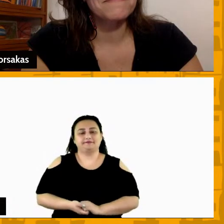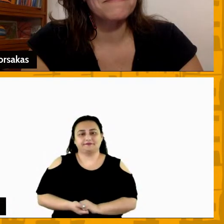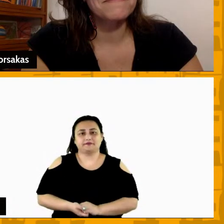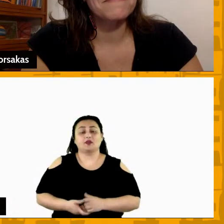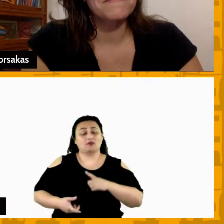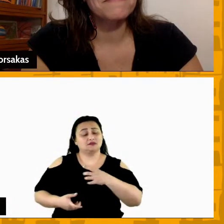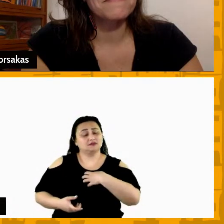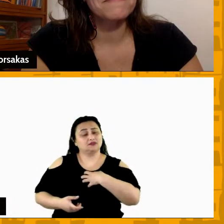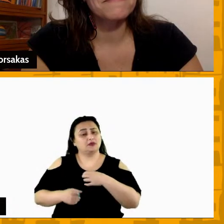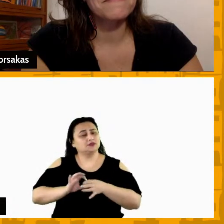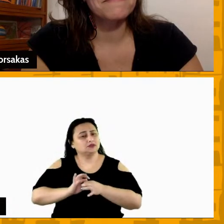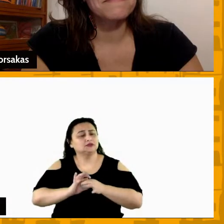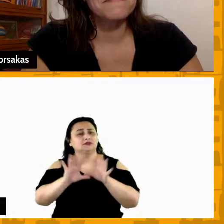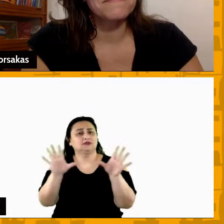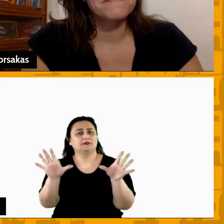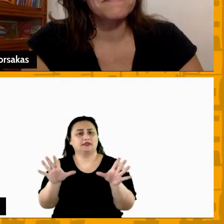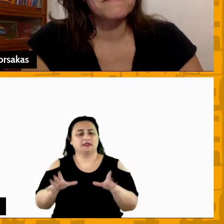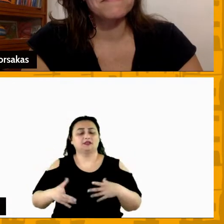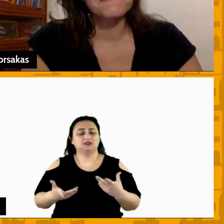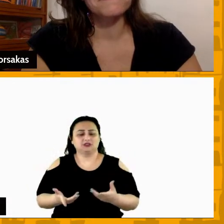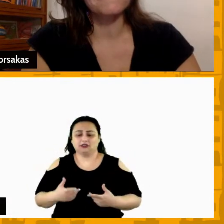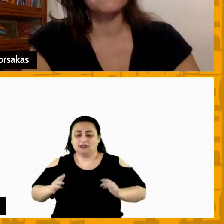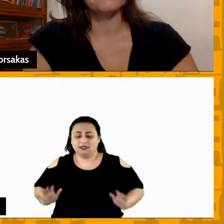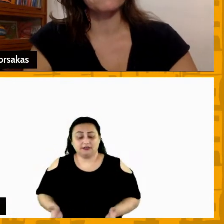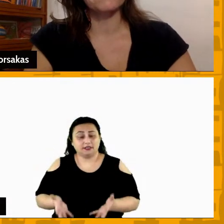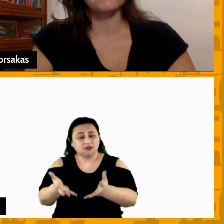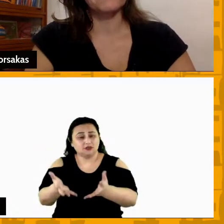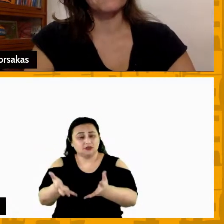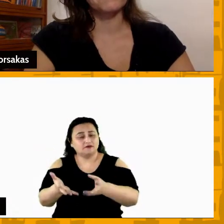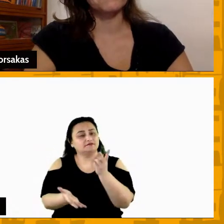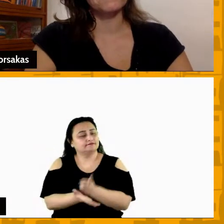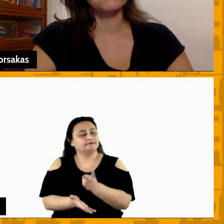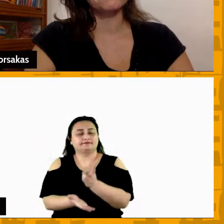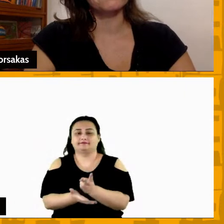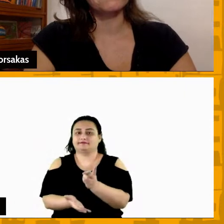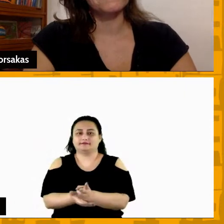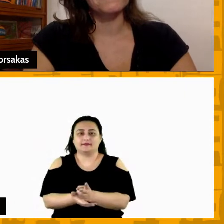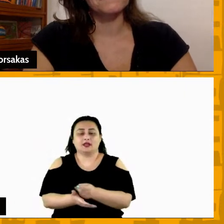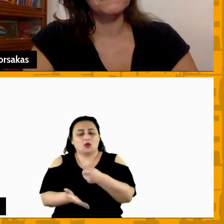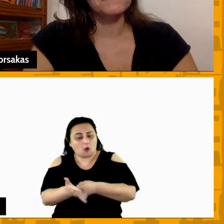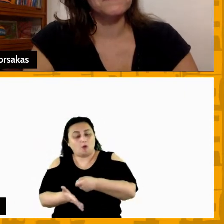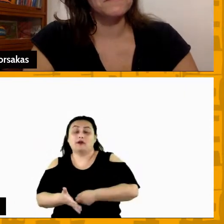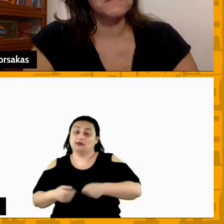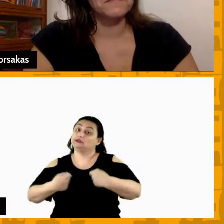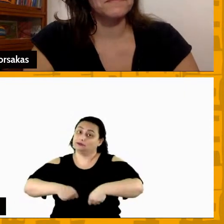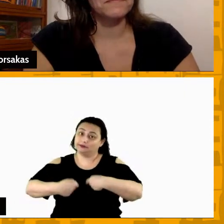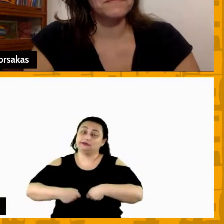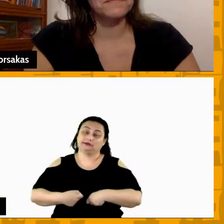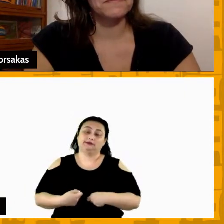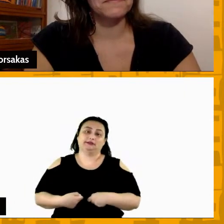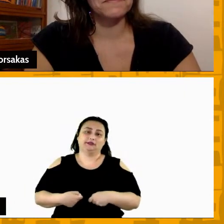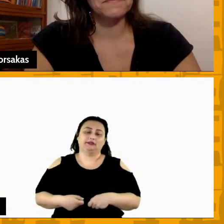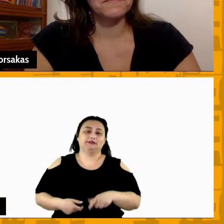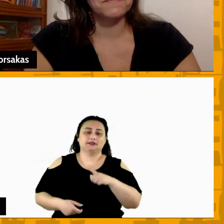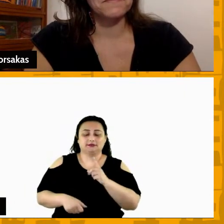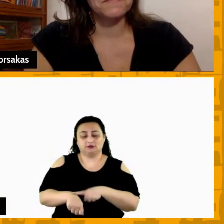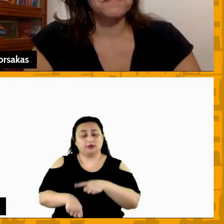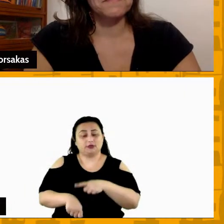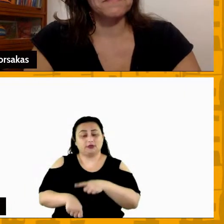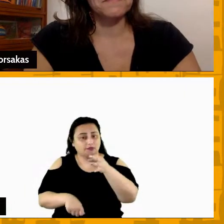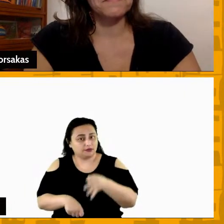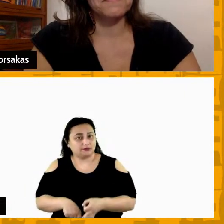liberdade e de nos deixar motivados o tempo todo com a cobrança lógico que ele precisa fazer